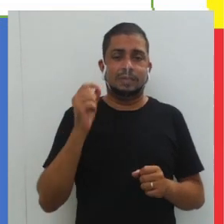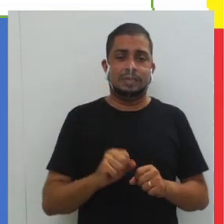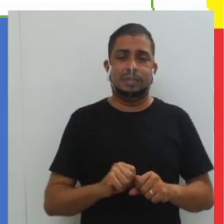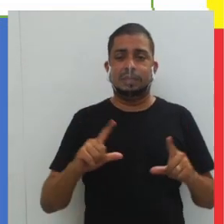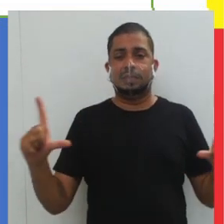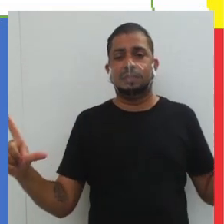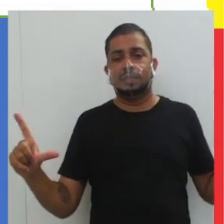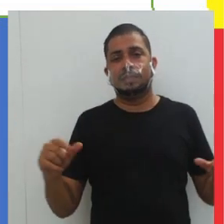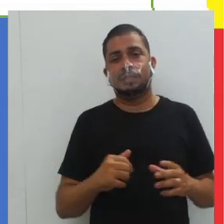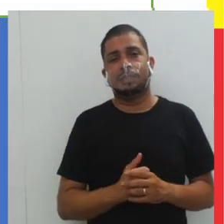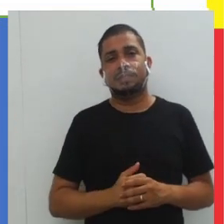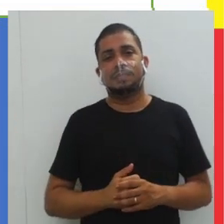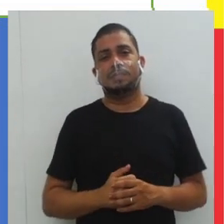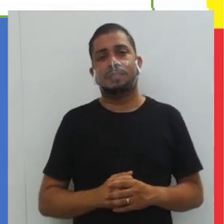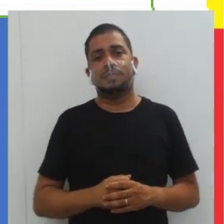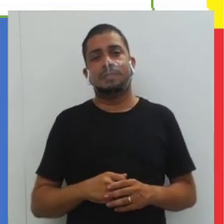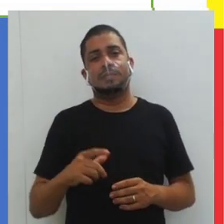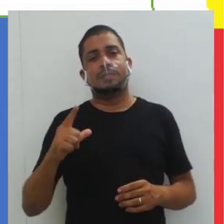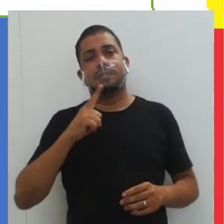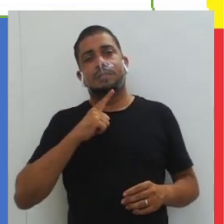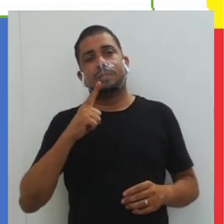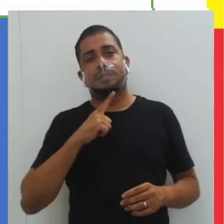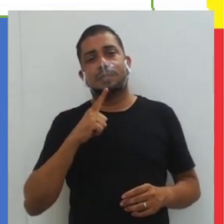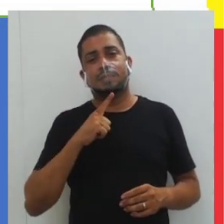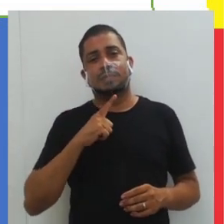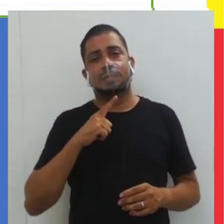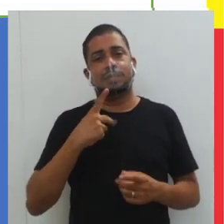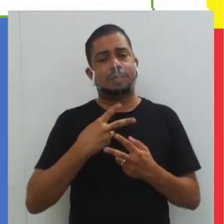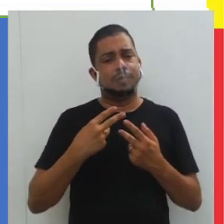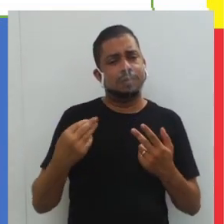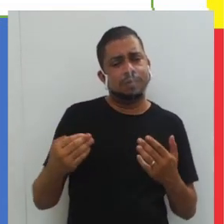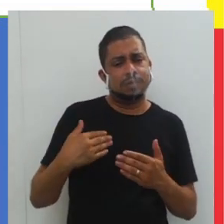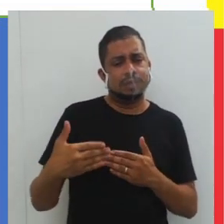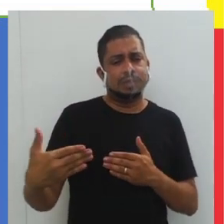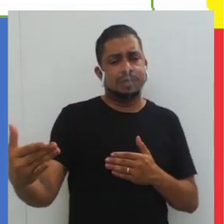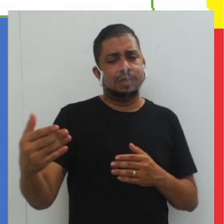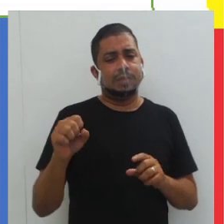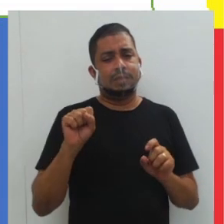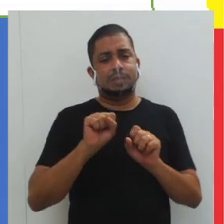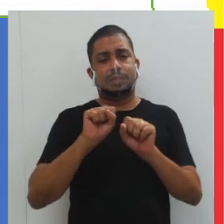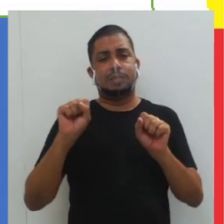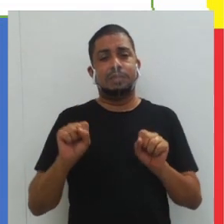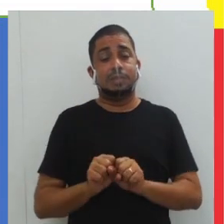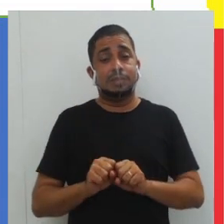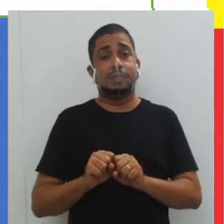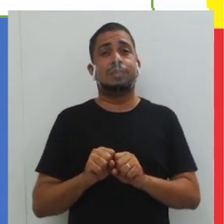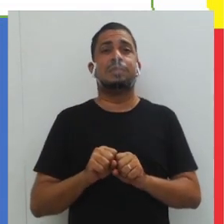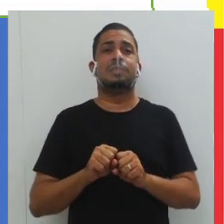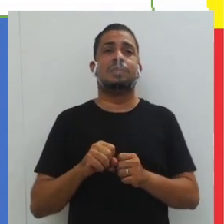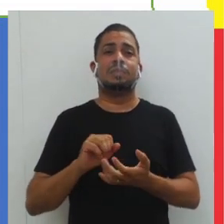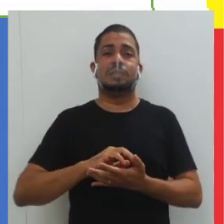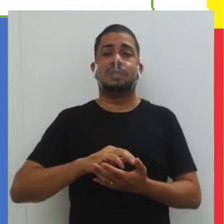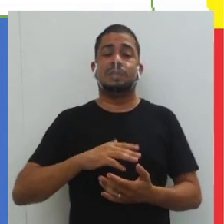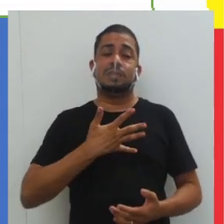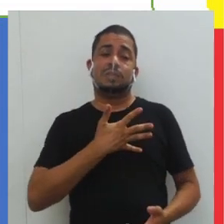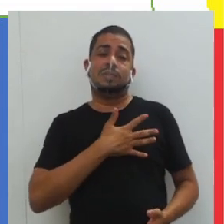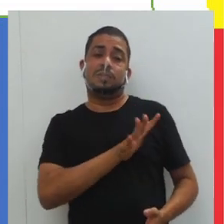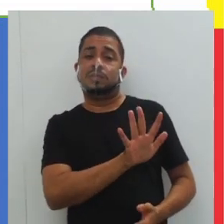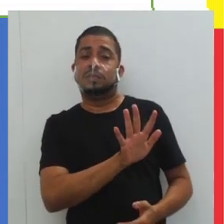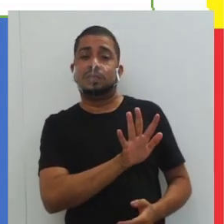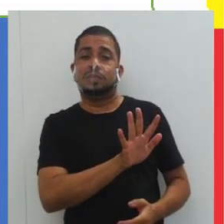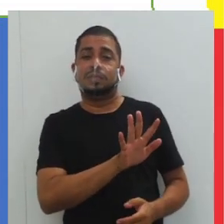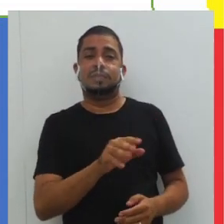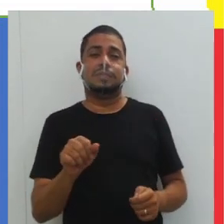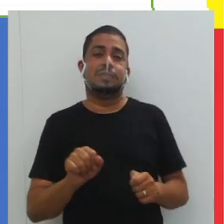palavra reparativa, em destaque, para as consequências de um sistema de exclusão